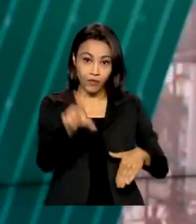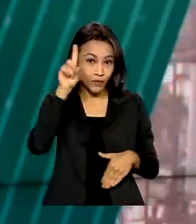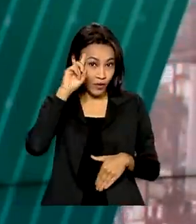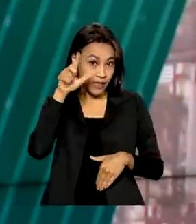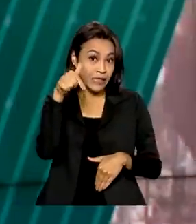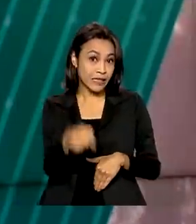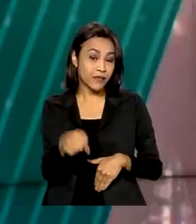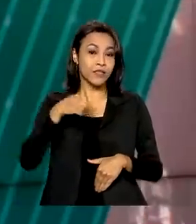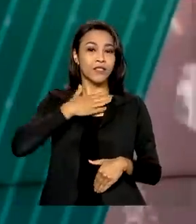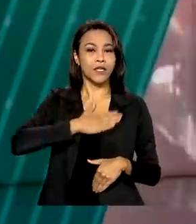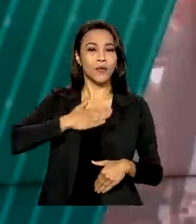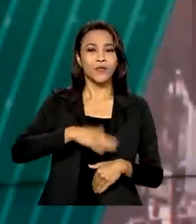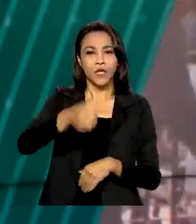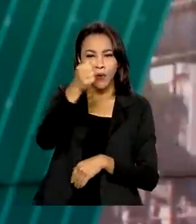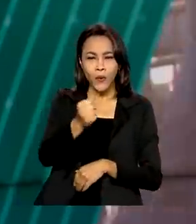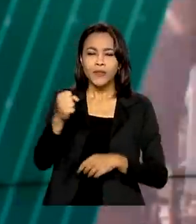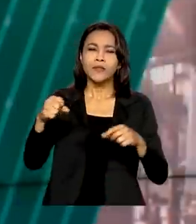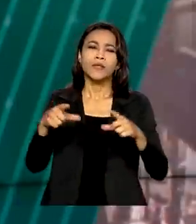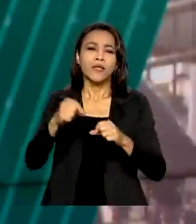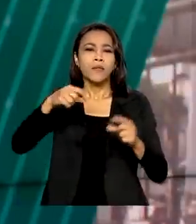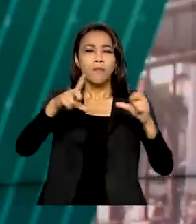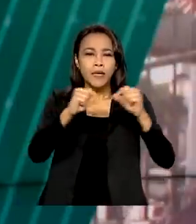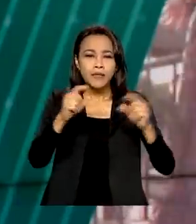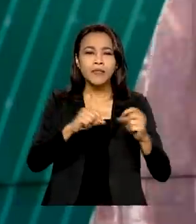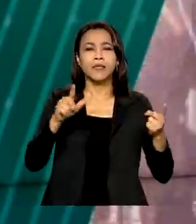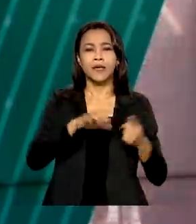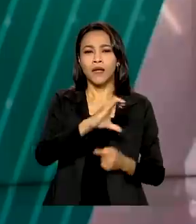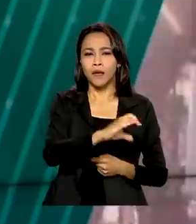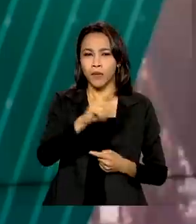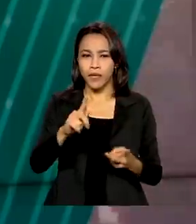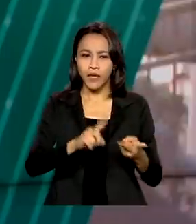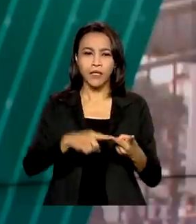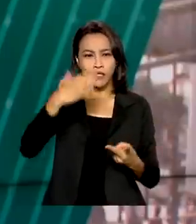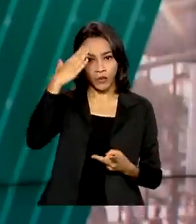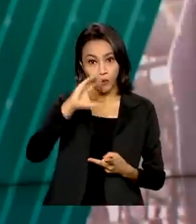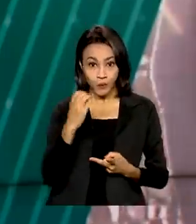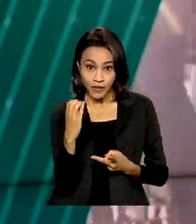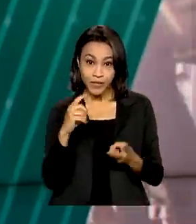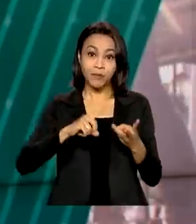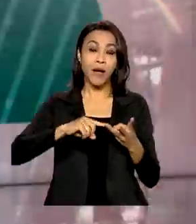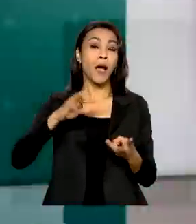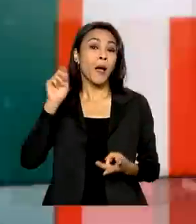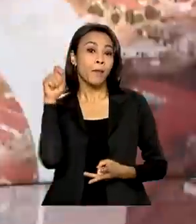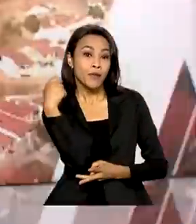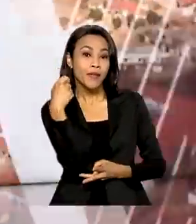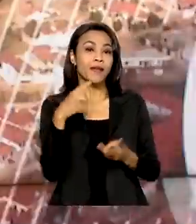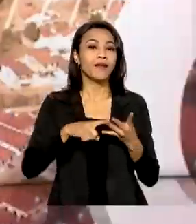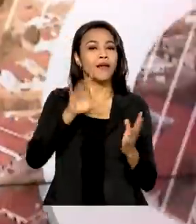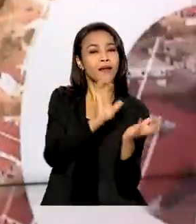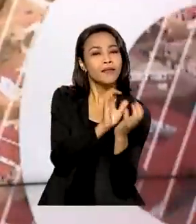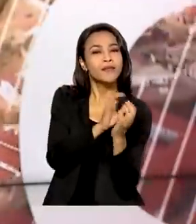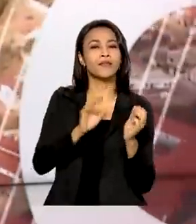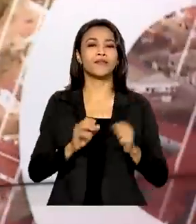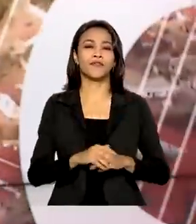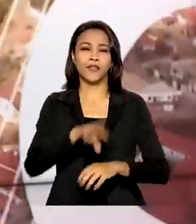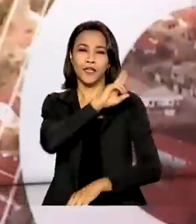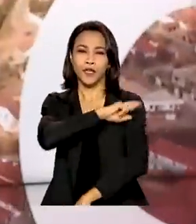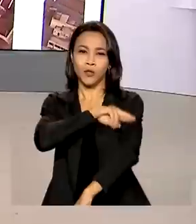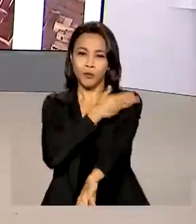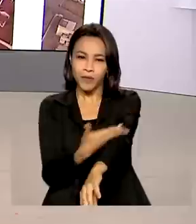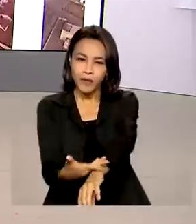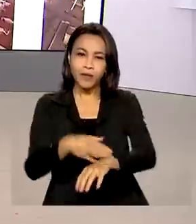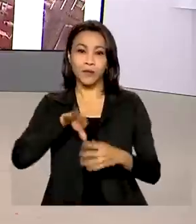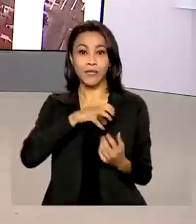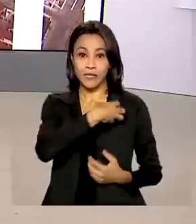agosto em oito cidades. Brasília, Campo Grande, Curitiba, Porto Alegre, Recife, Rio Branco, Salvador e São Paulo.